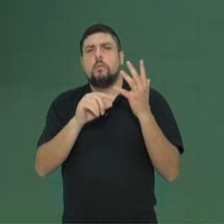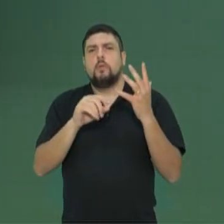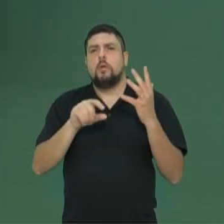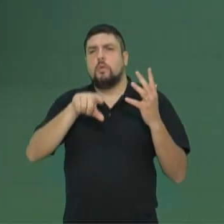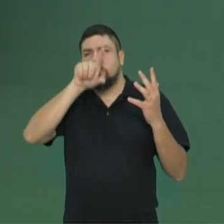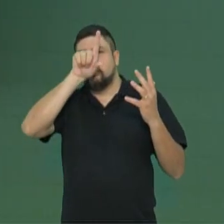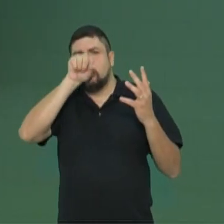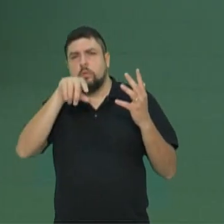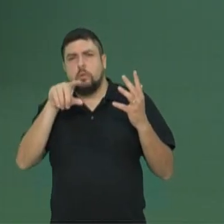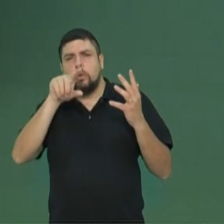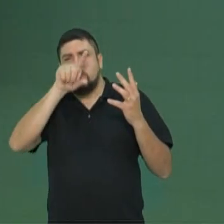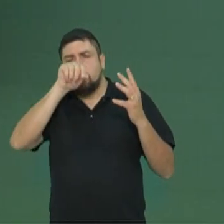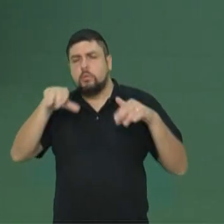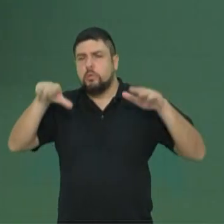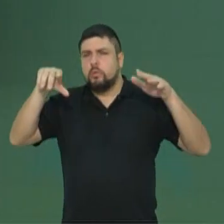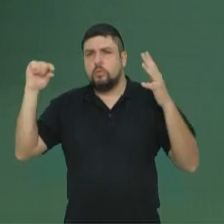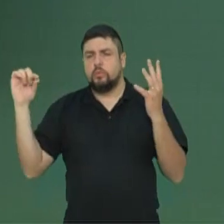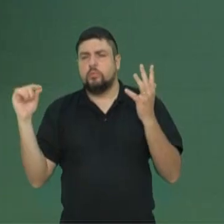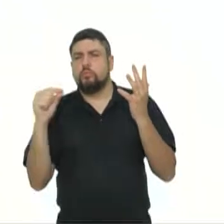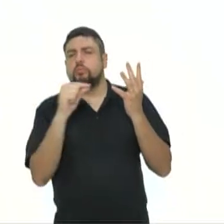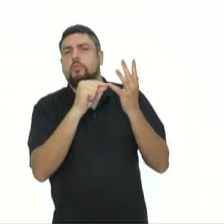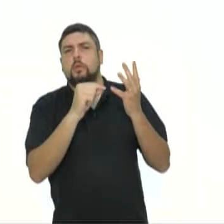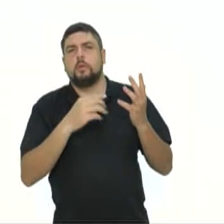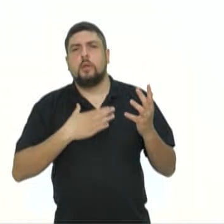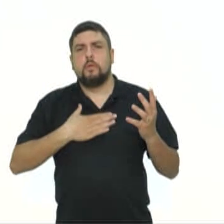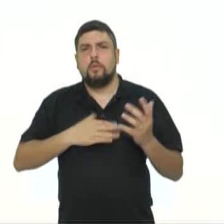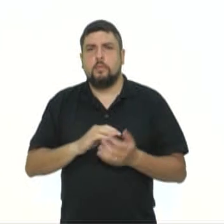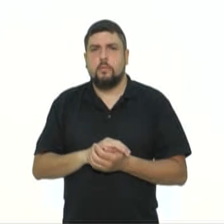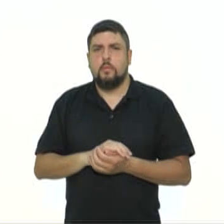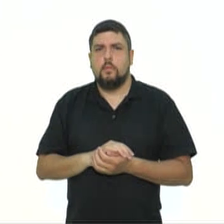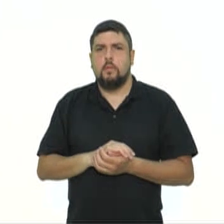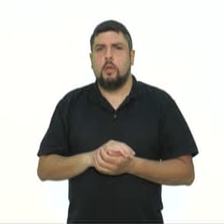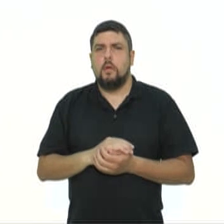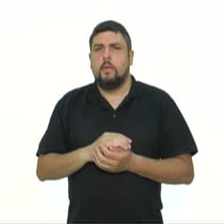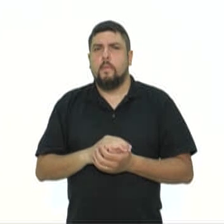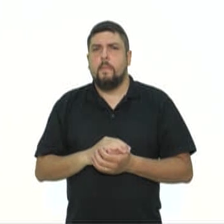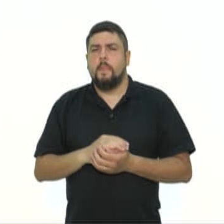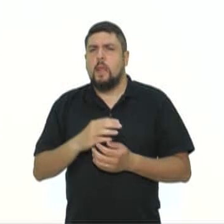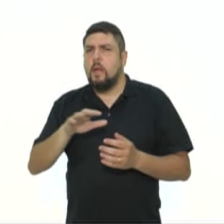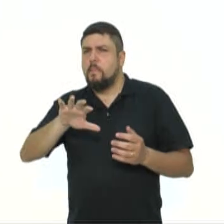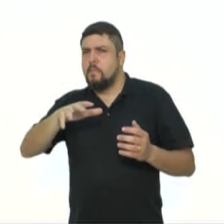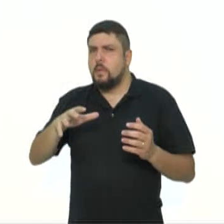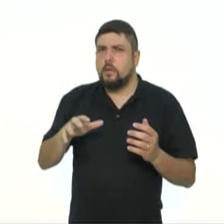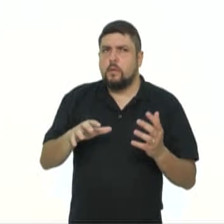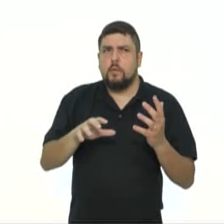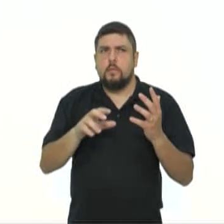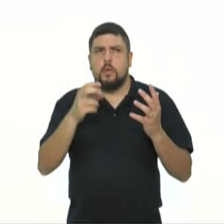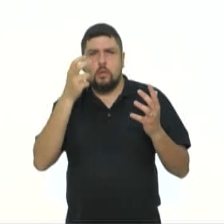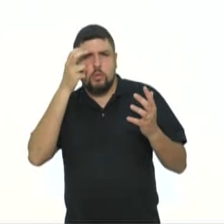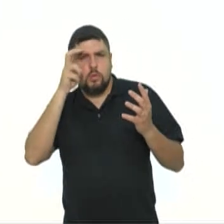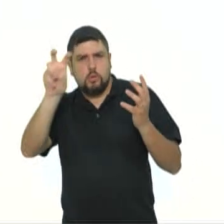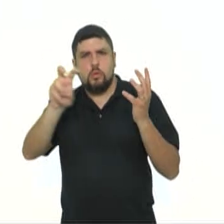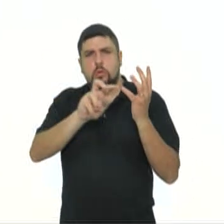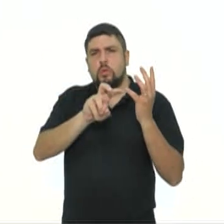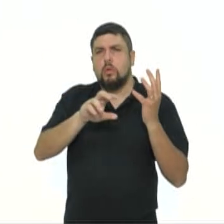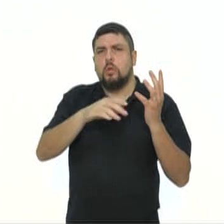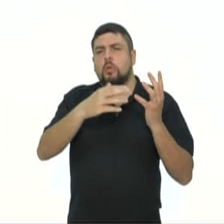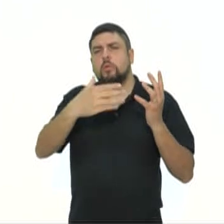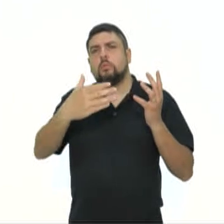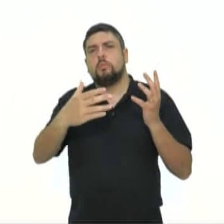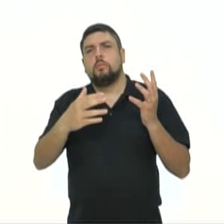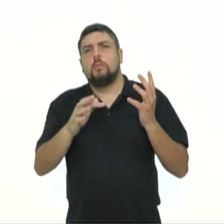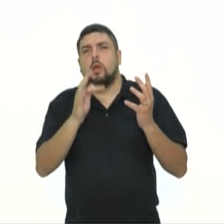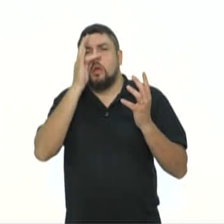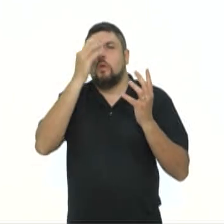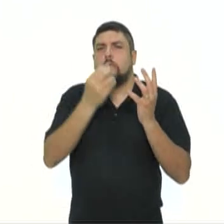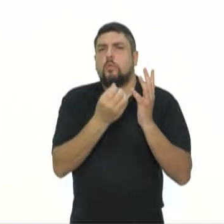Impossível não parar para ver. Um buquê dura em média cinco dias, mas se uma árvore perde o tom rosa, logo em outra as flores começam a